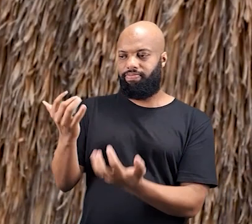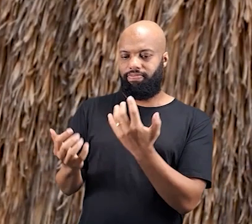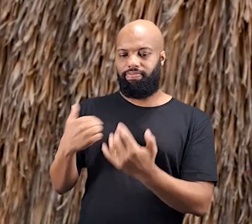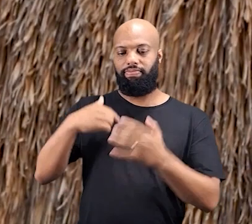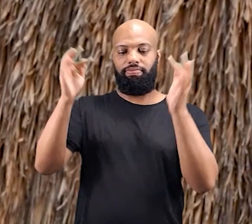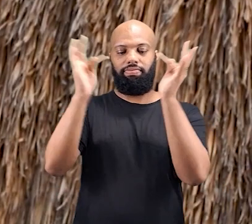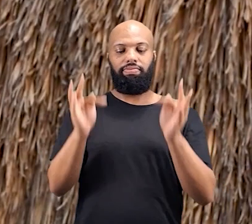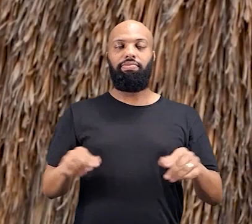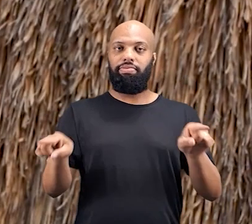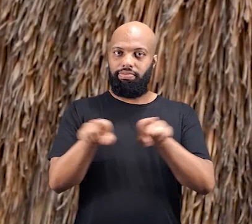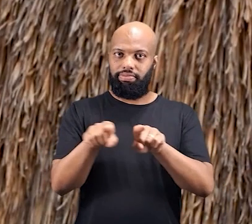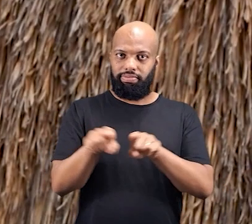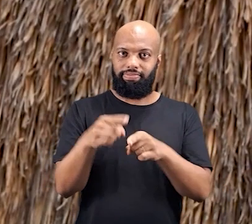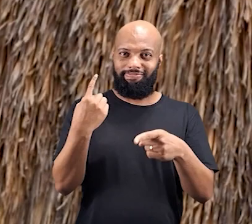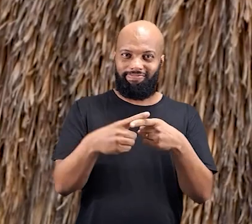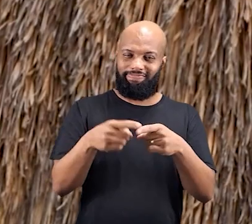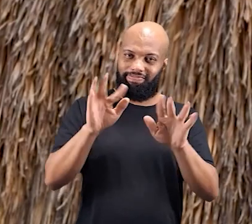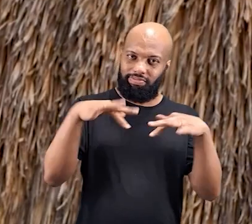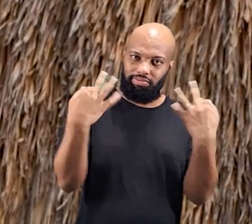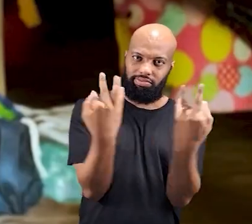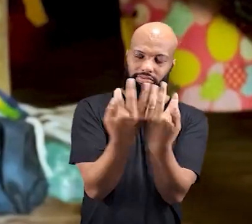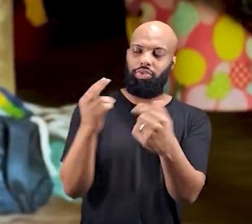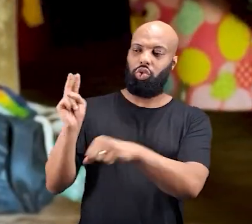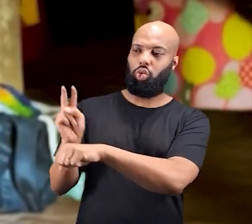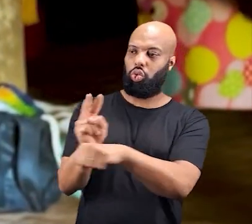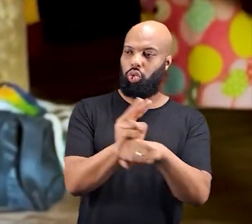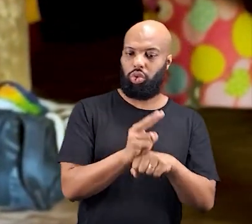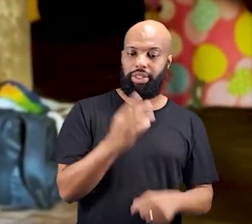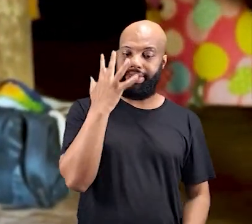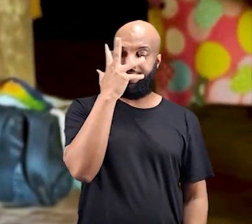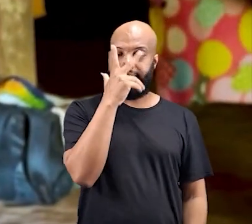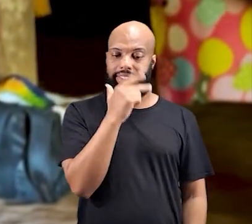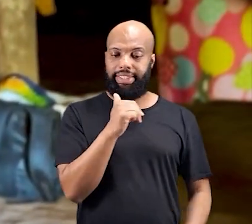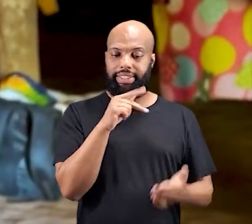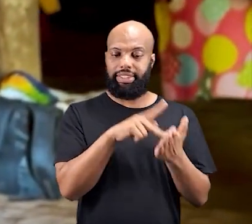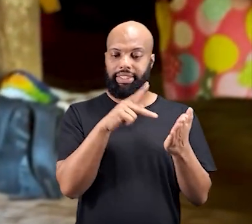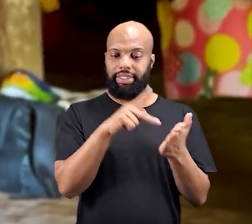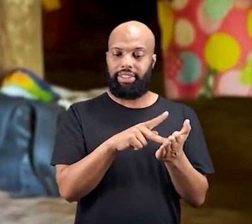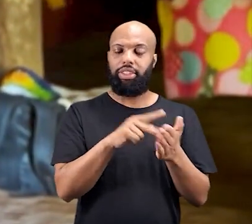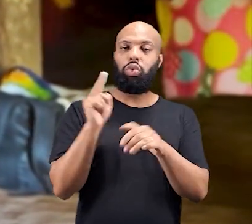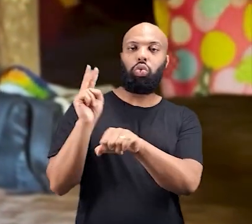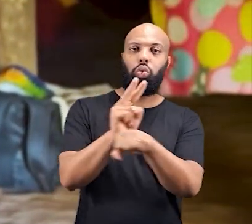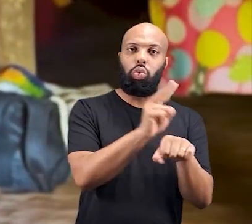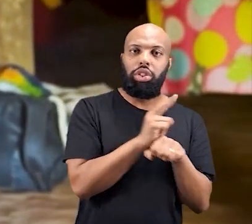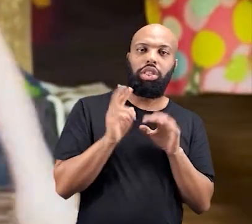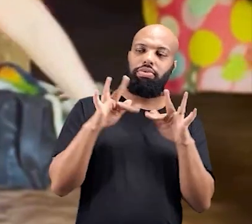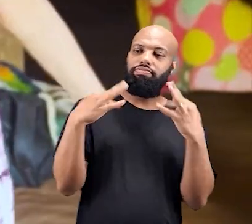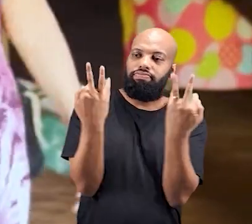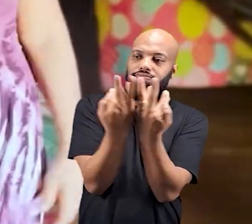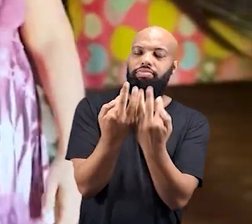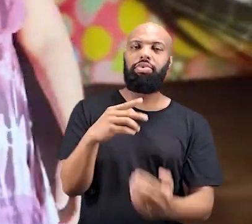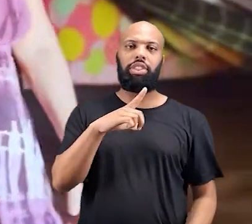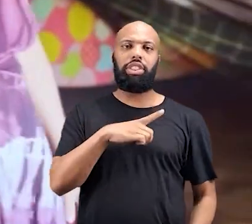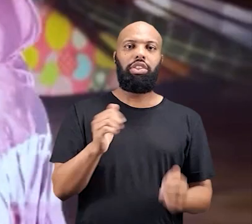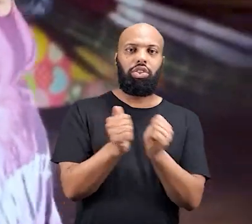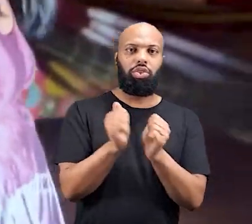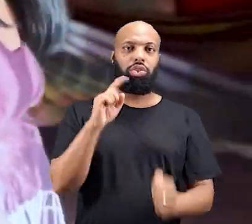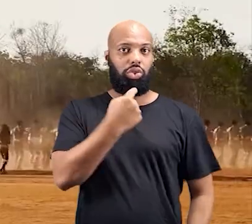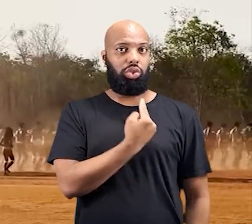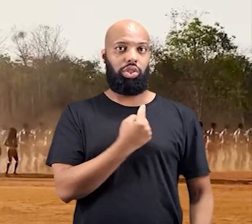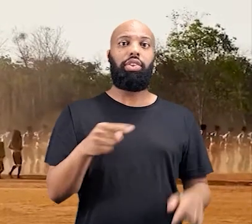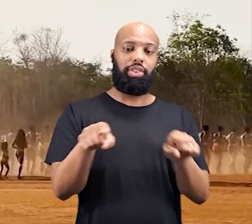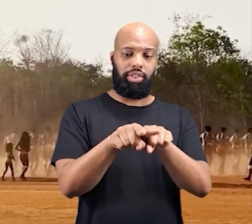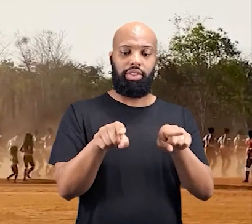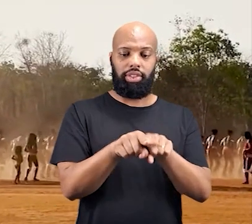os parentes tiveram aqui com a gente. Aqui, nesse momento que a gente está aqui, a gente acha que está tudo bem, mas não está tudo bem.